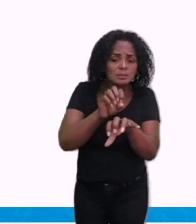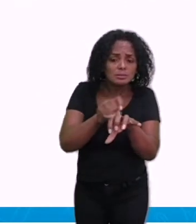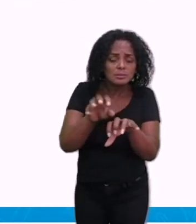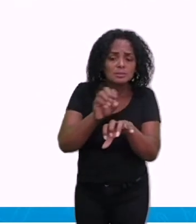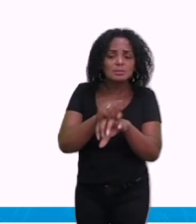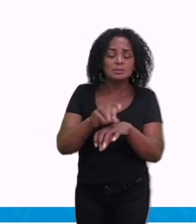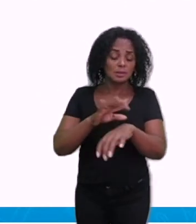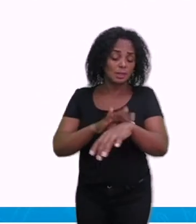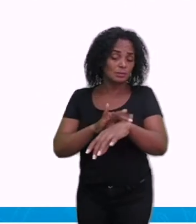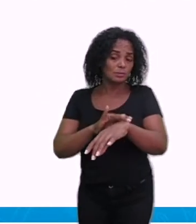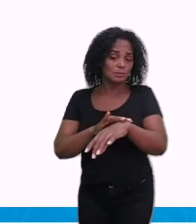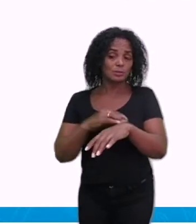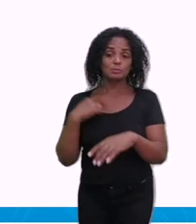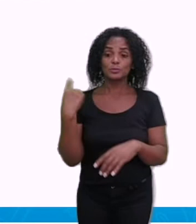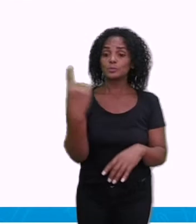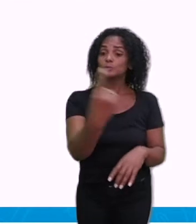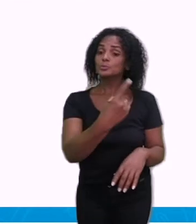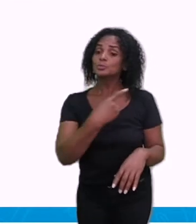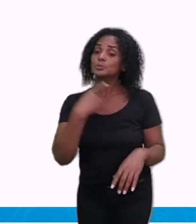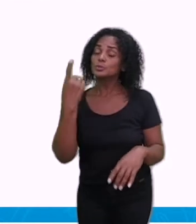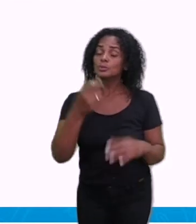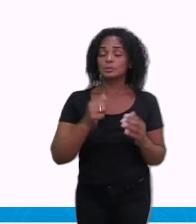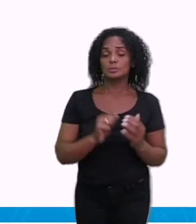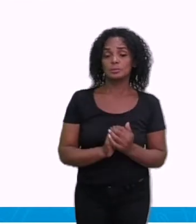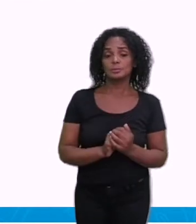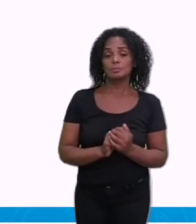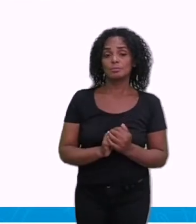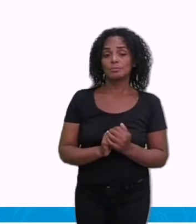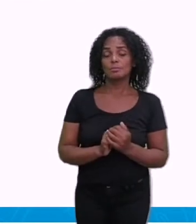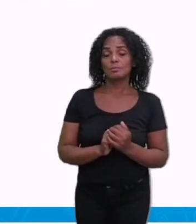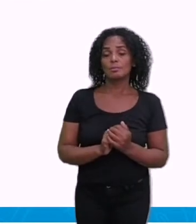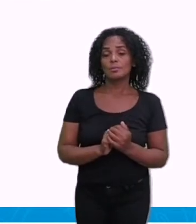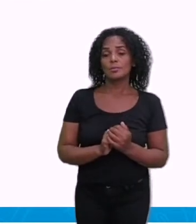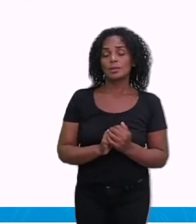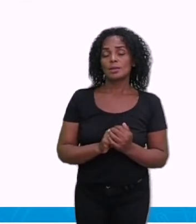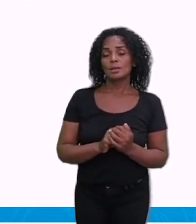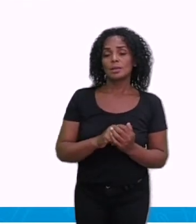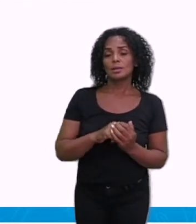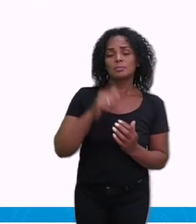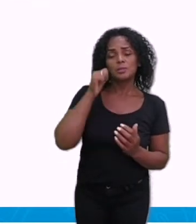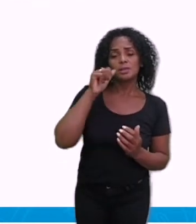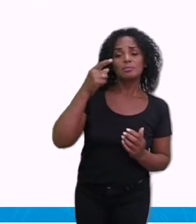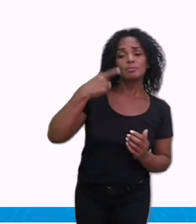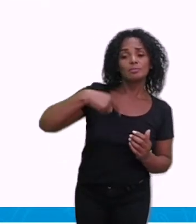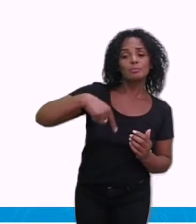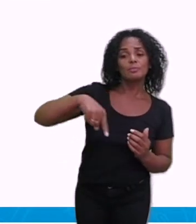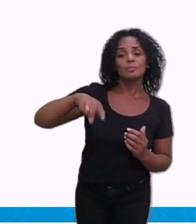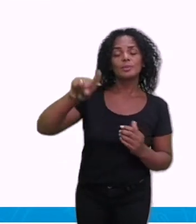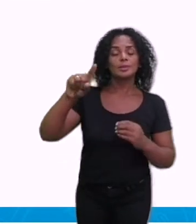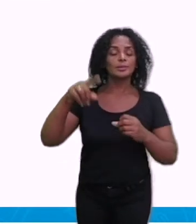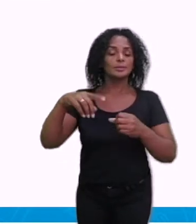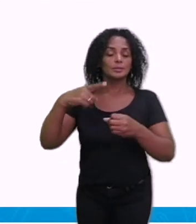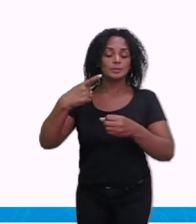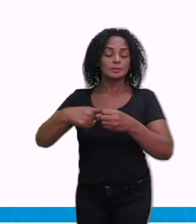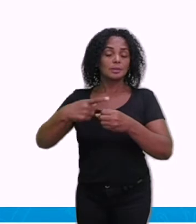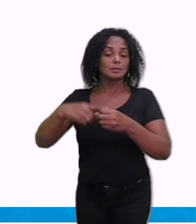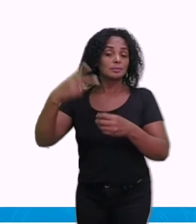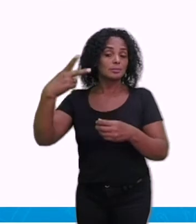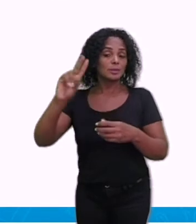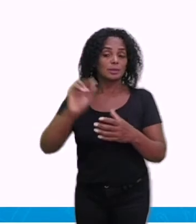da doença, somos nós. Então, ela veio dessa cidade pra cidade dela. Rapidamente.